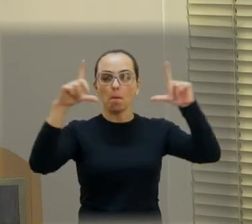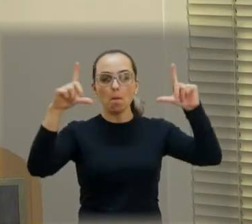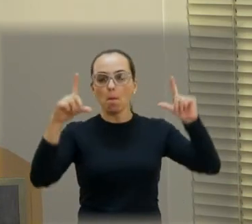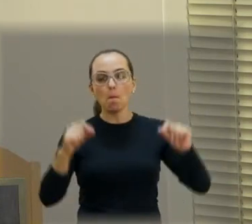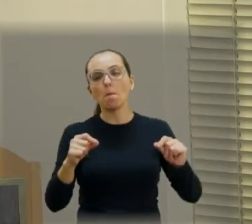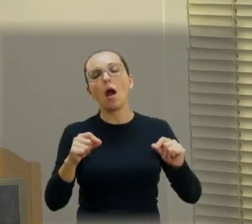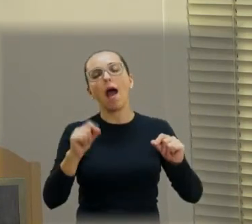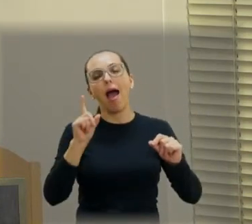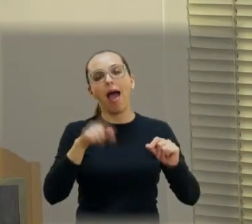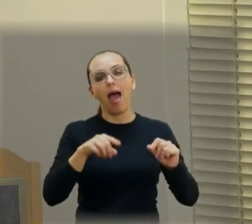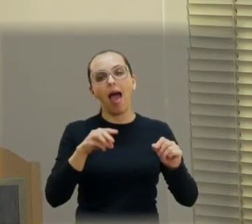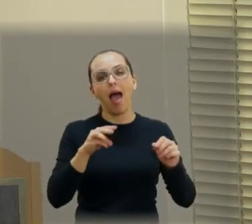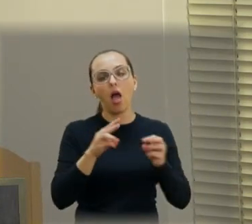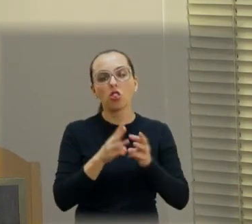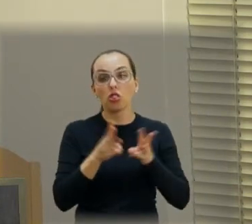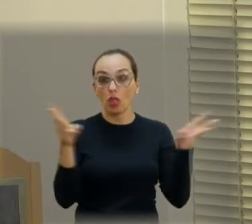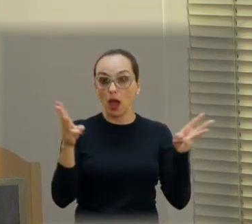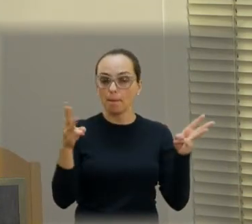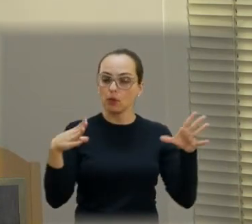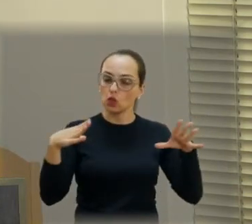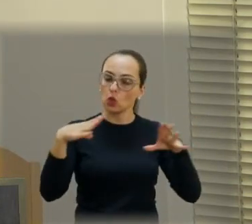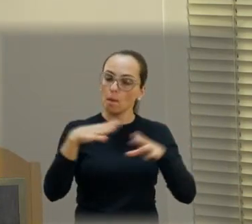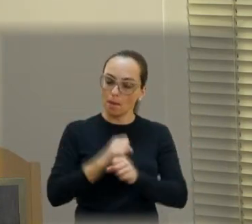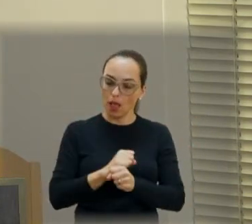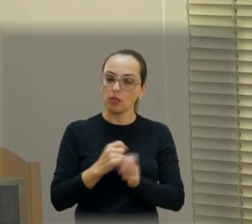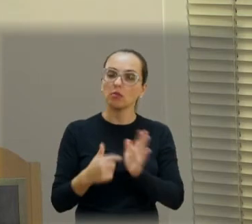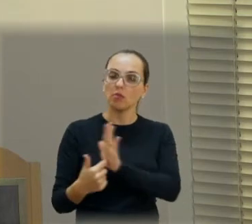fazendo um site completo, em breve estará no ar também.